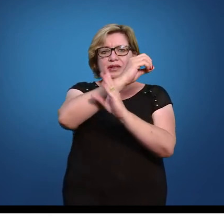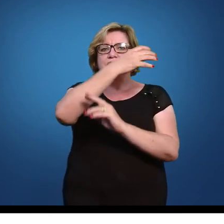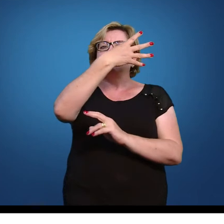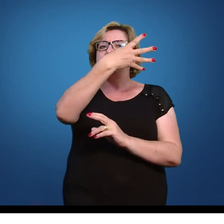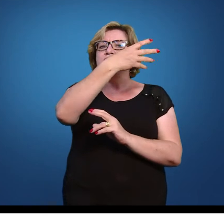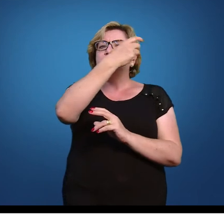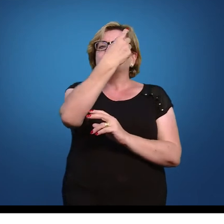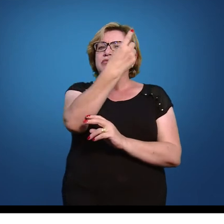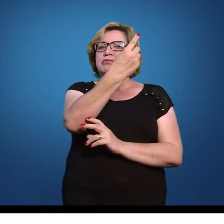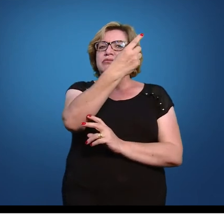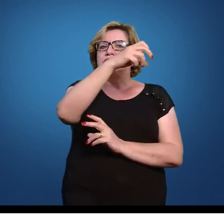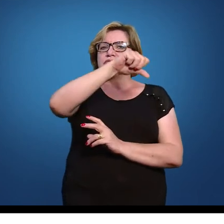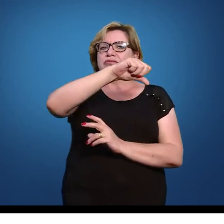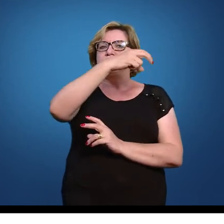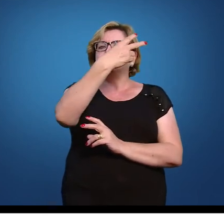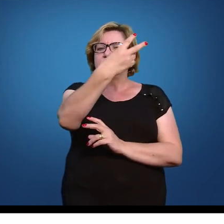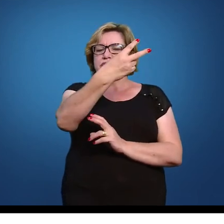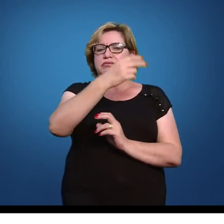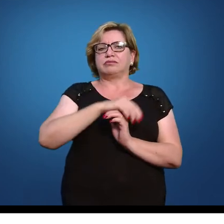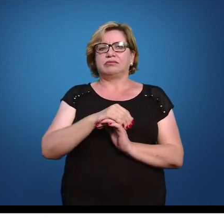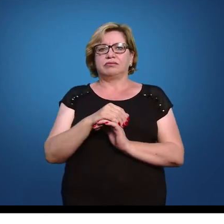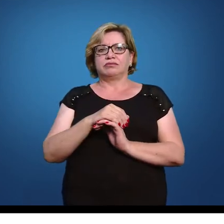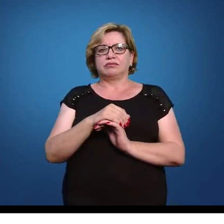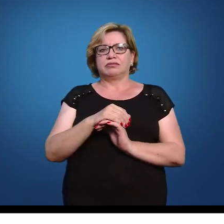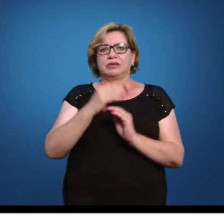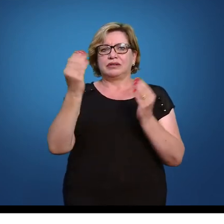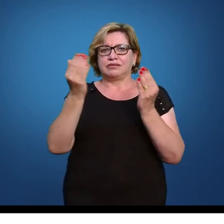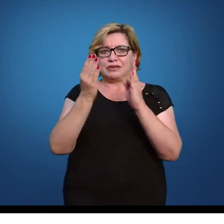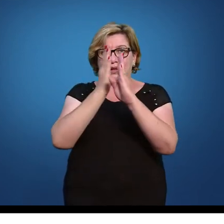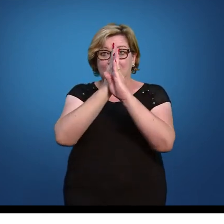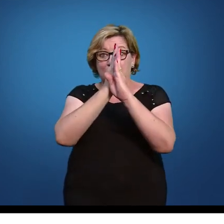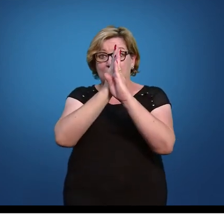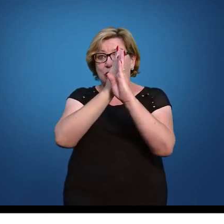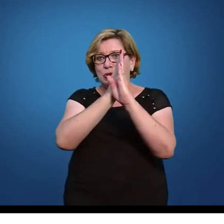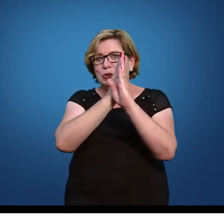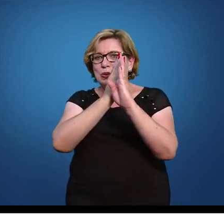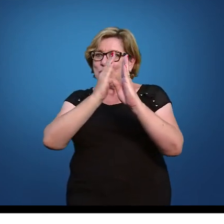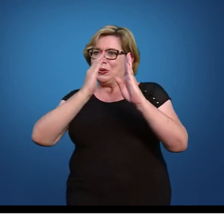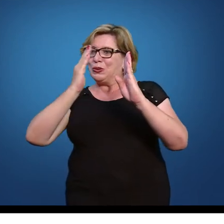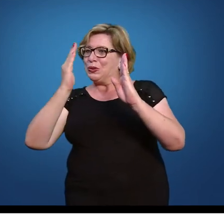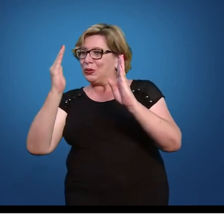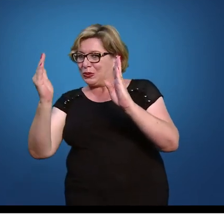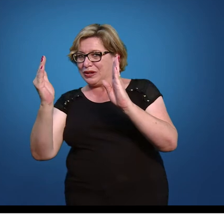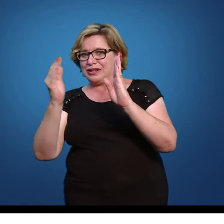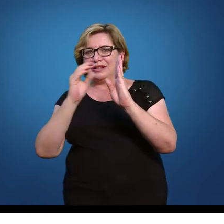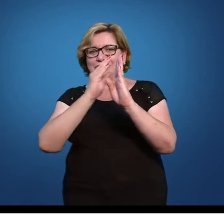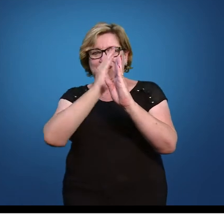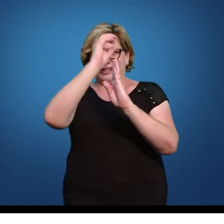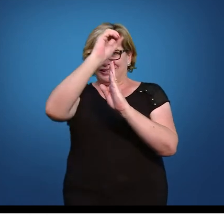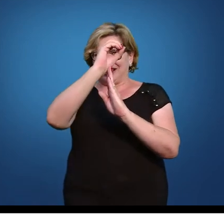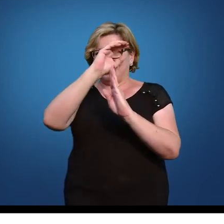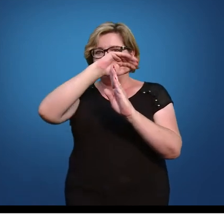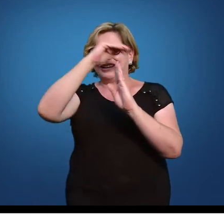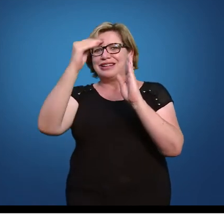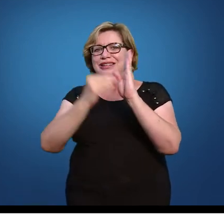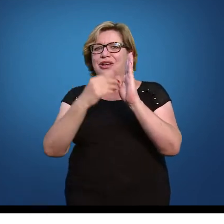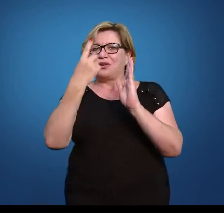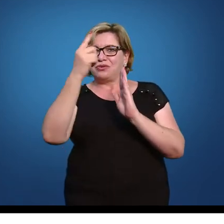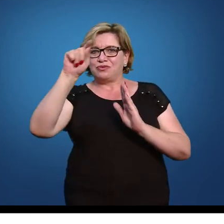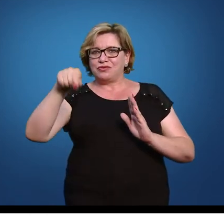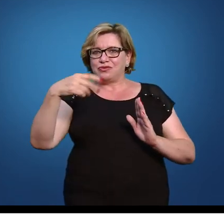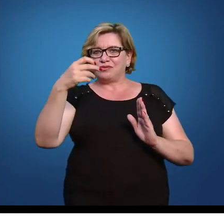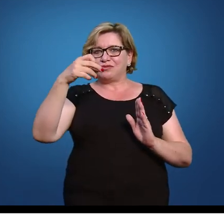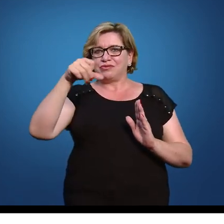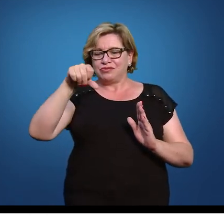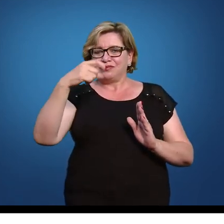,4192 agora eu preciso da área do 0 até 191